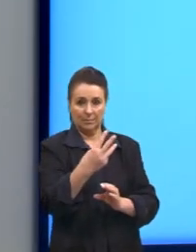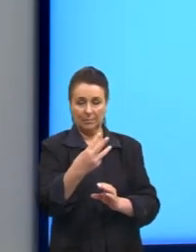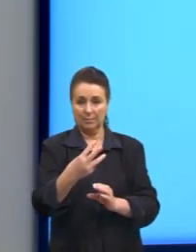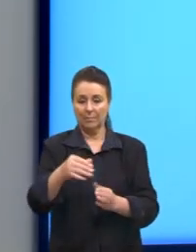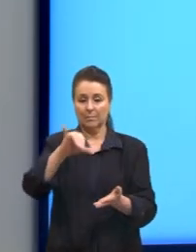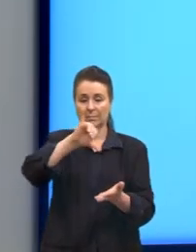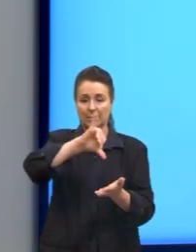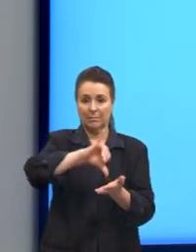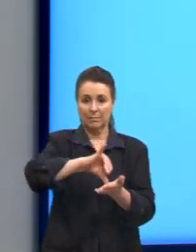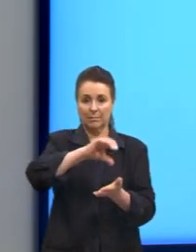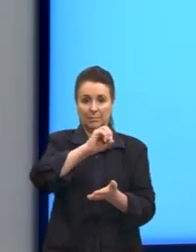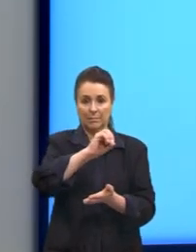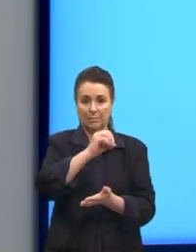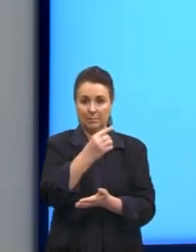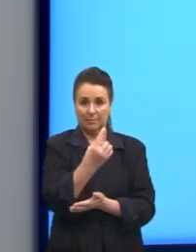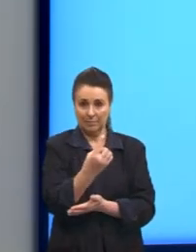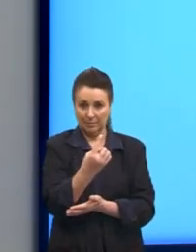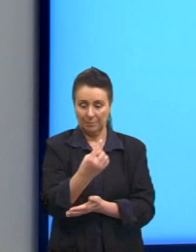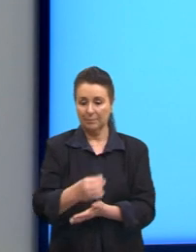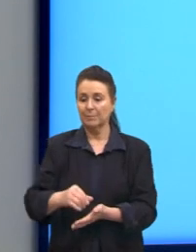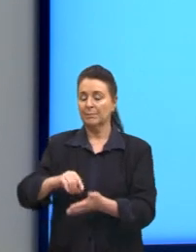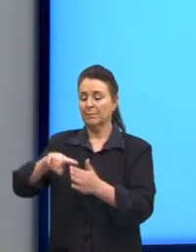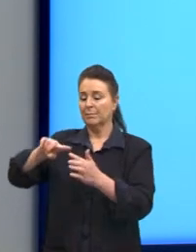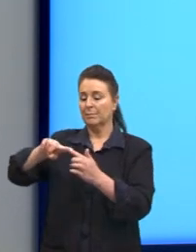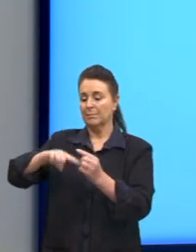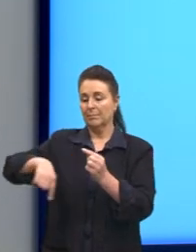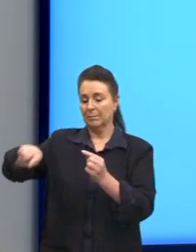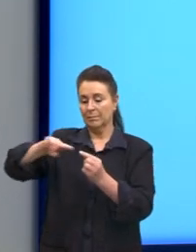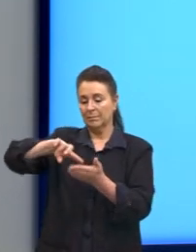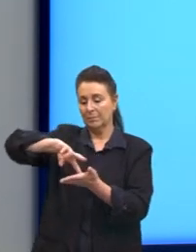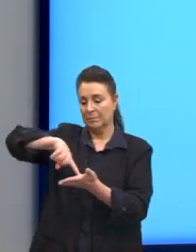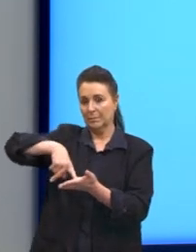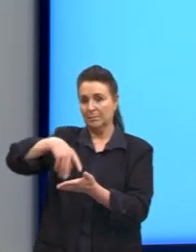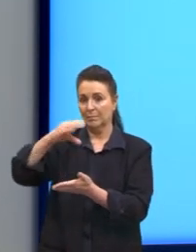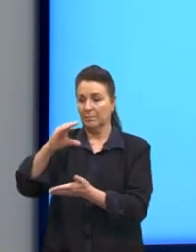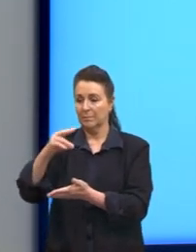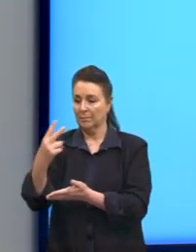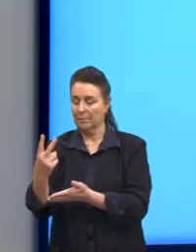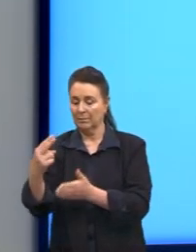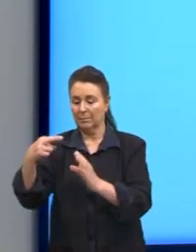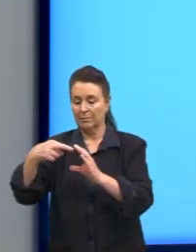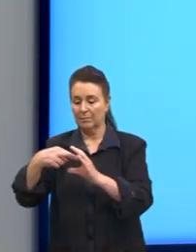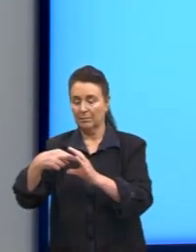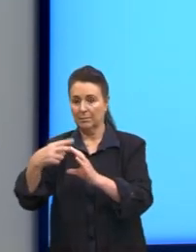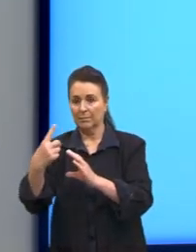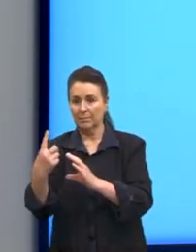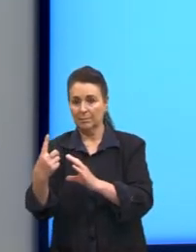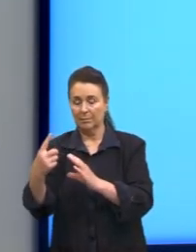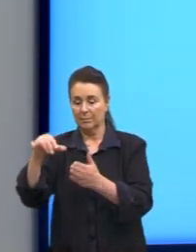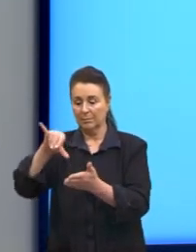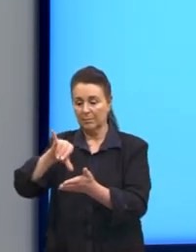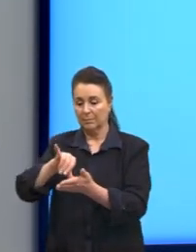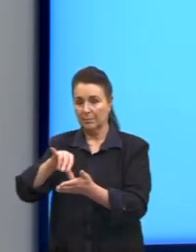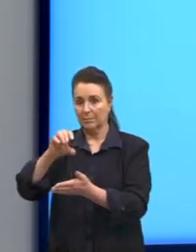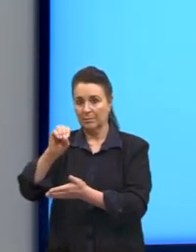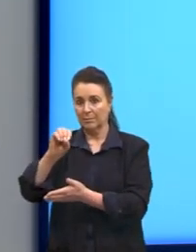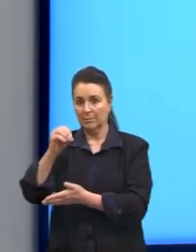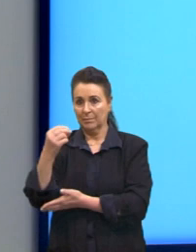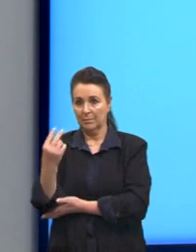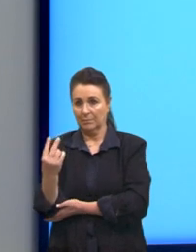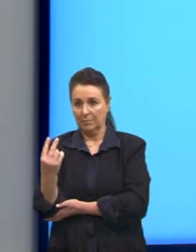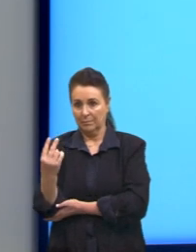centro O1. E a circunferência C2, que tem raio 1 e centro O2.